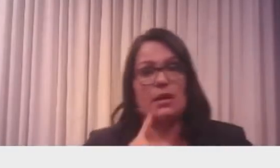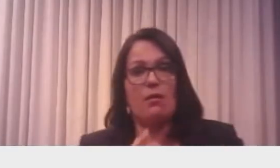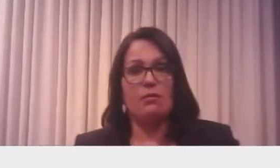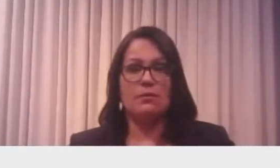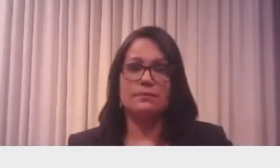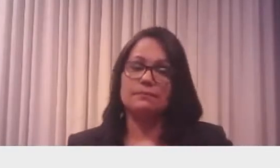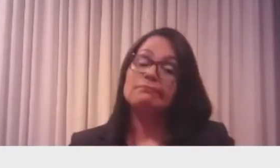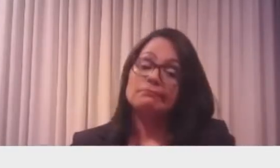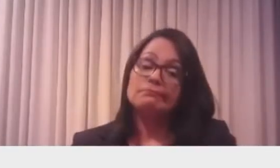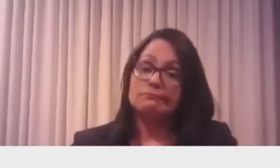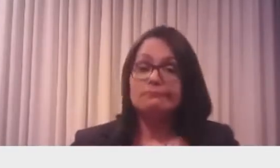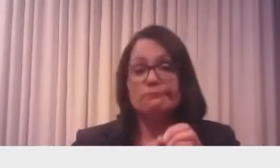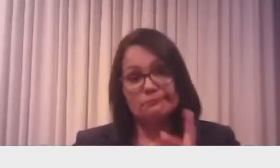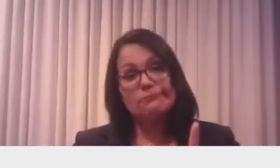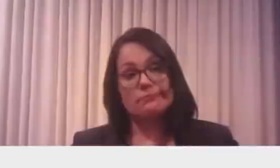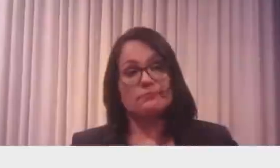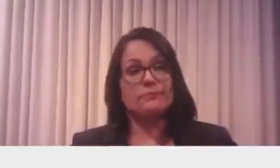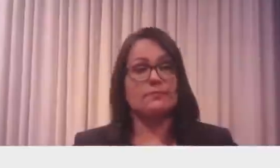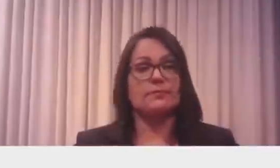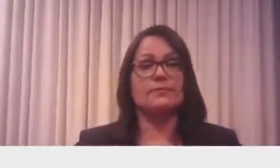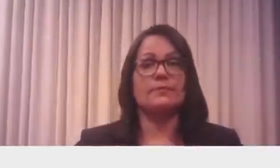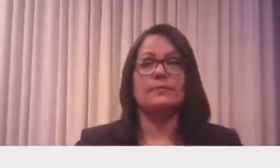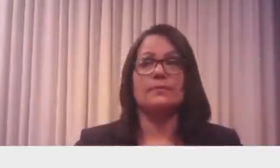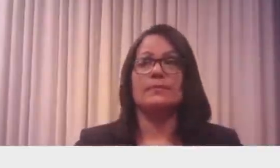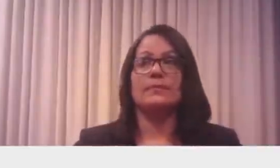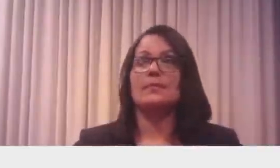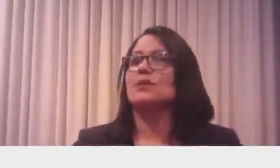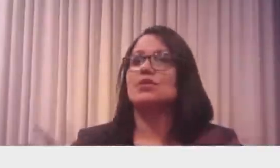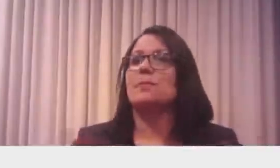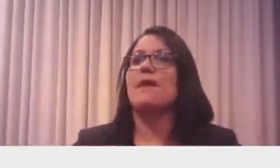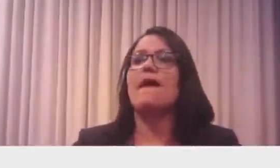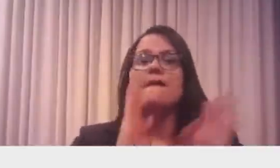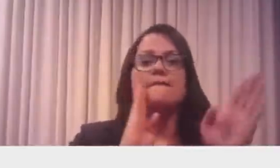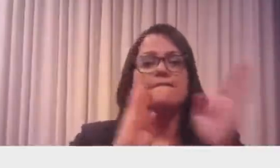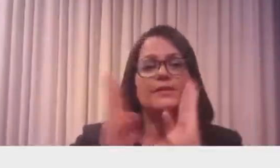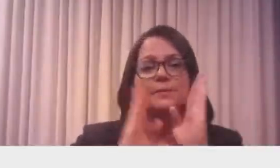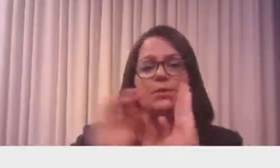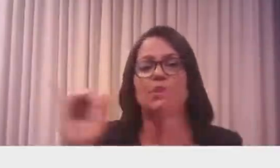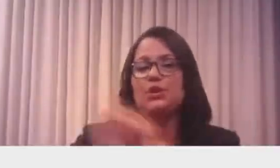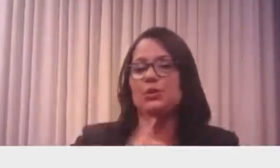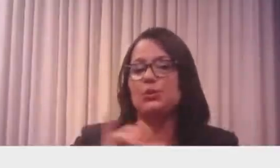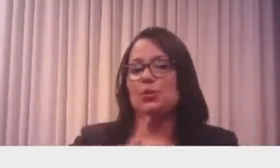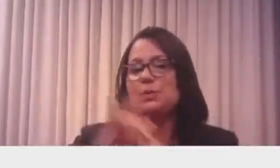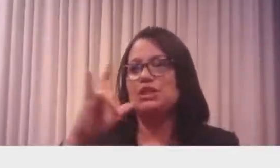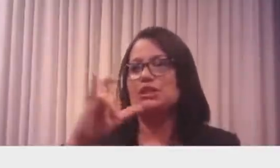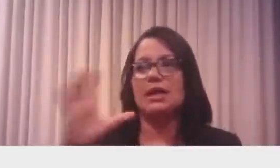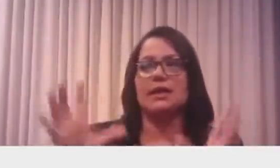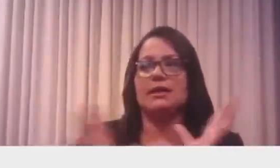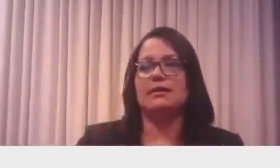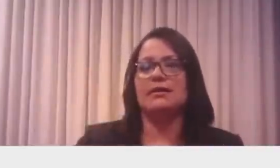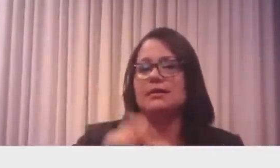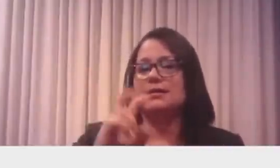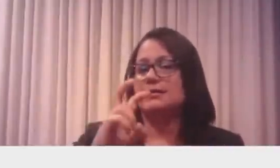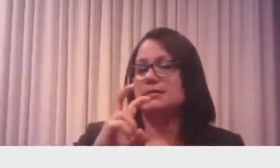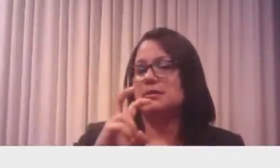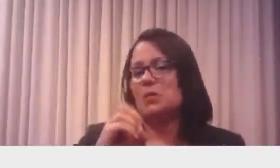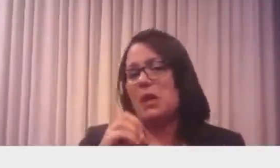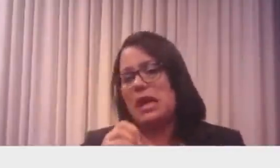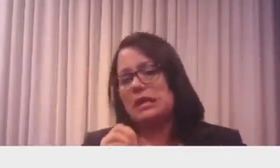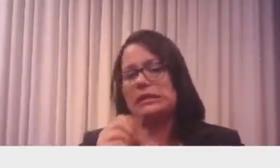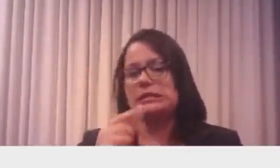Mas tudo bem. Vamos lá, rapidamente aqui. Facebook, YouTube, Instagram, o nosso, está na ordem de 50, 70 mil.